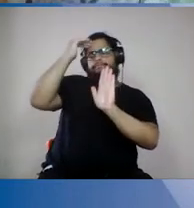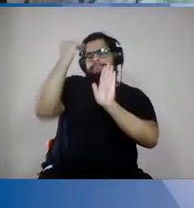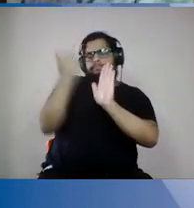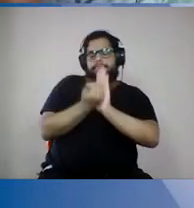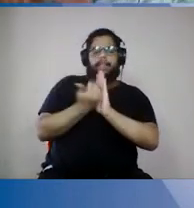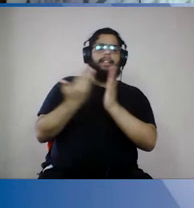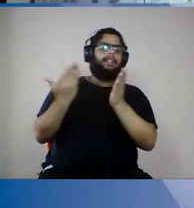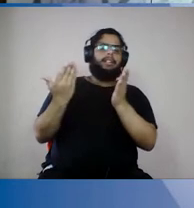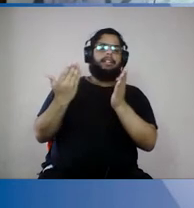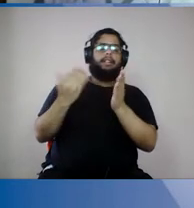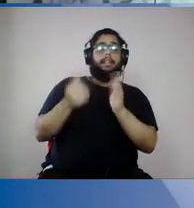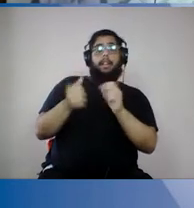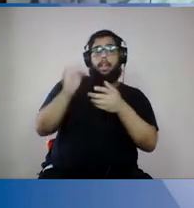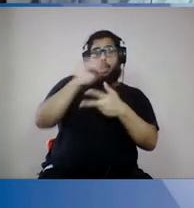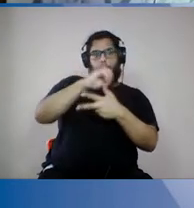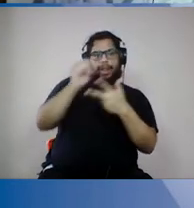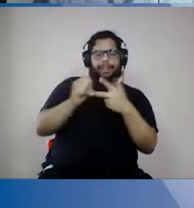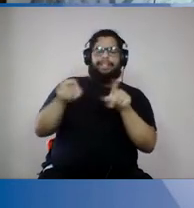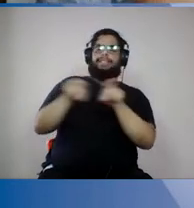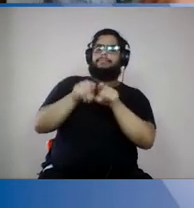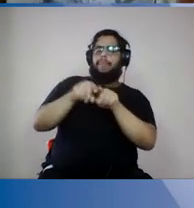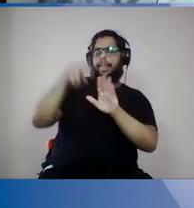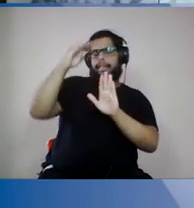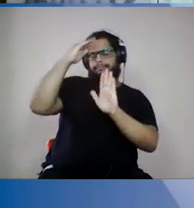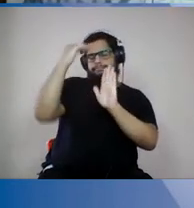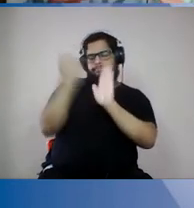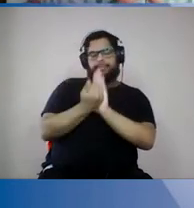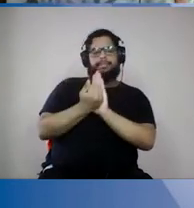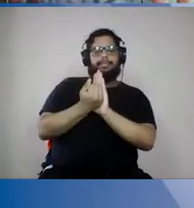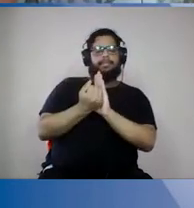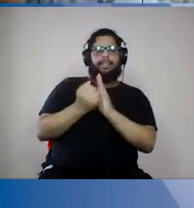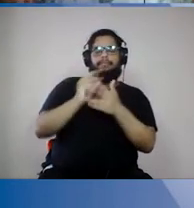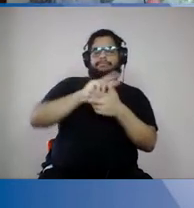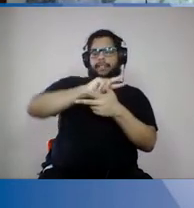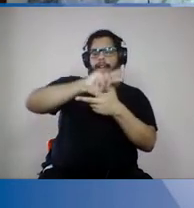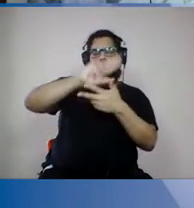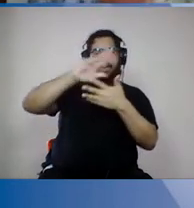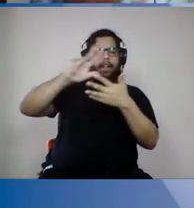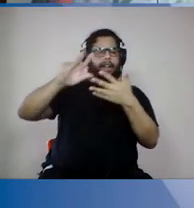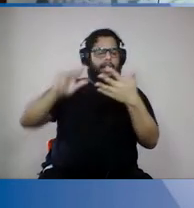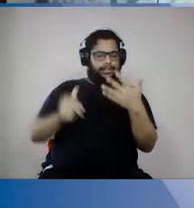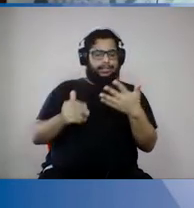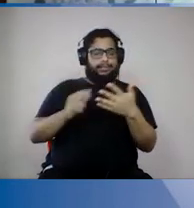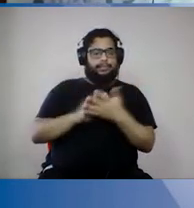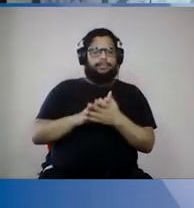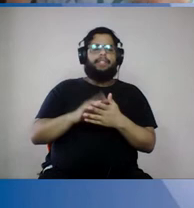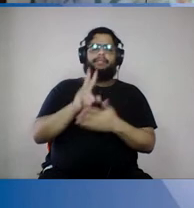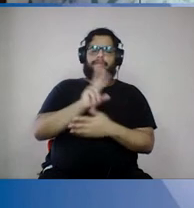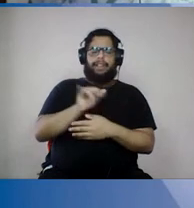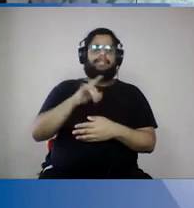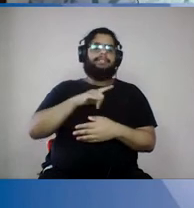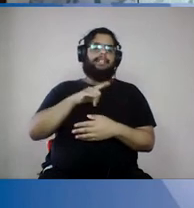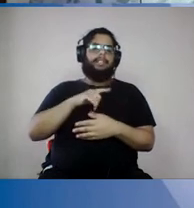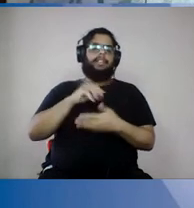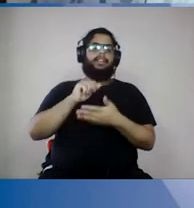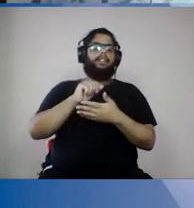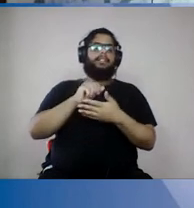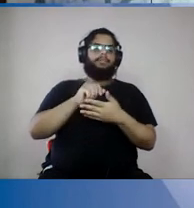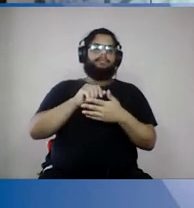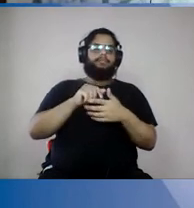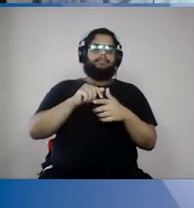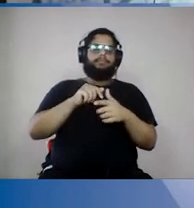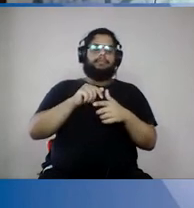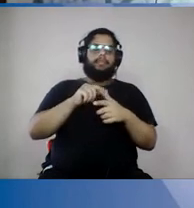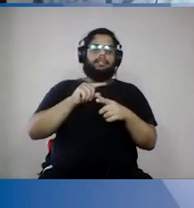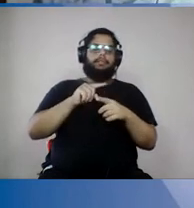urnas, no Enem nós usamos nas salas, não sei mais aonde todo mundo fala, não, nós vamos fazer, mas com todas as medidas de segurança, e a epidemia continua